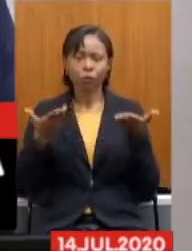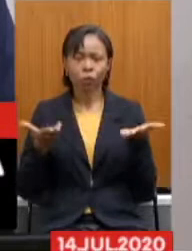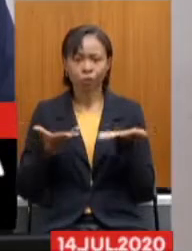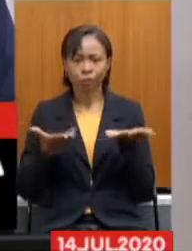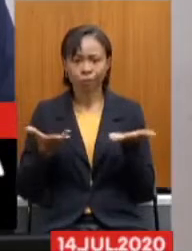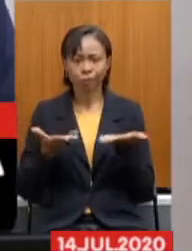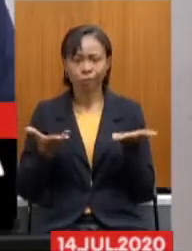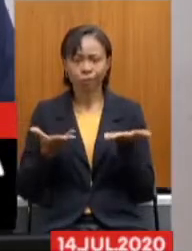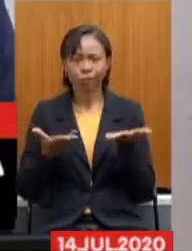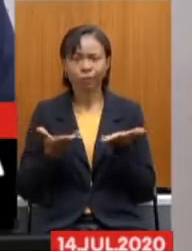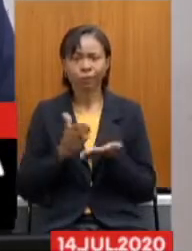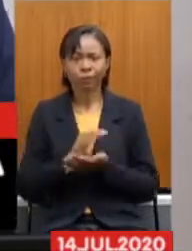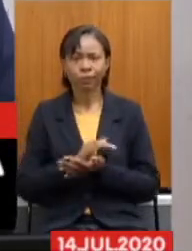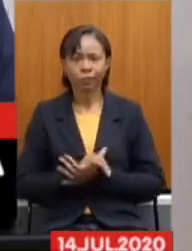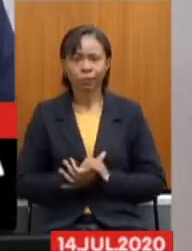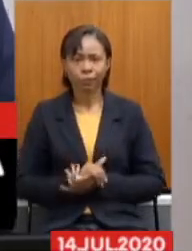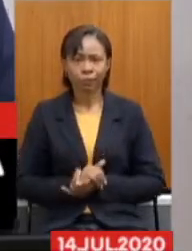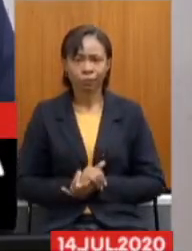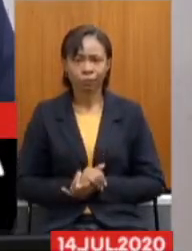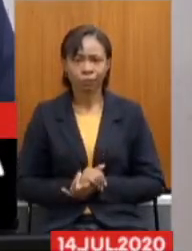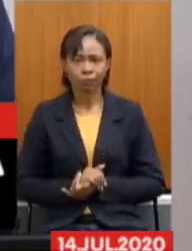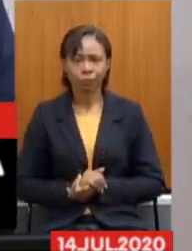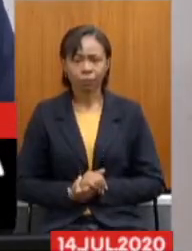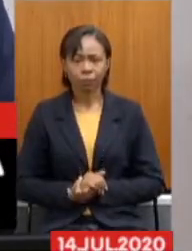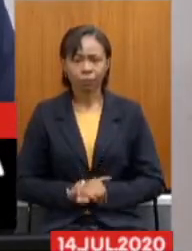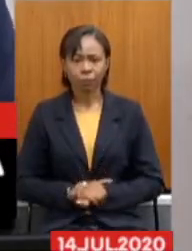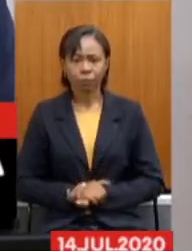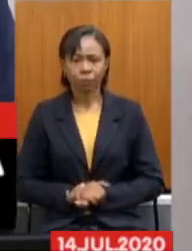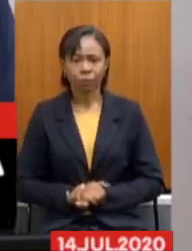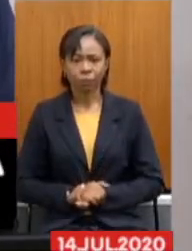Glaicon Franco, Mário Henrique Caixa,